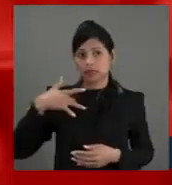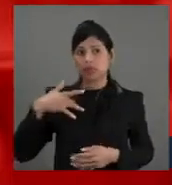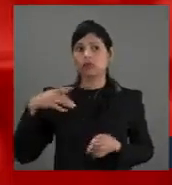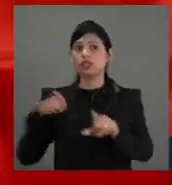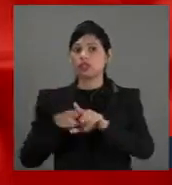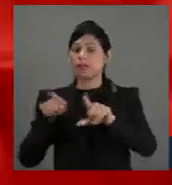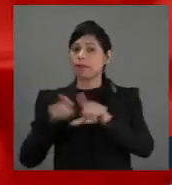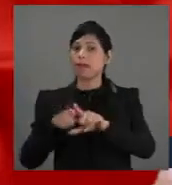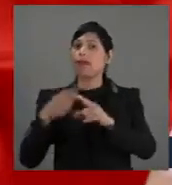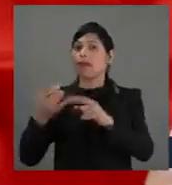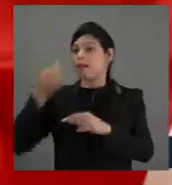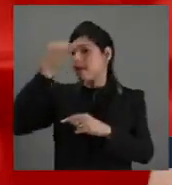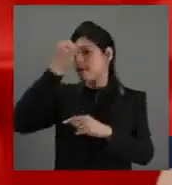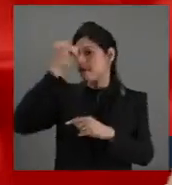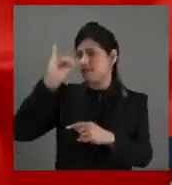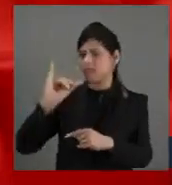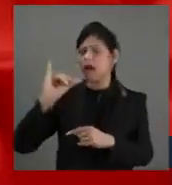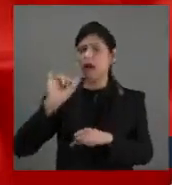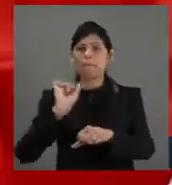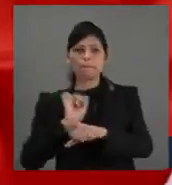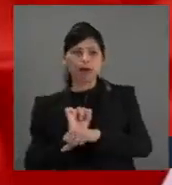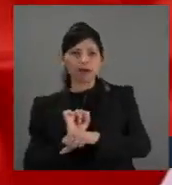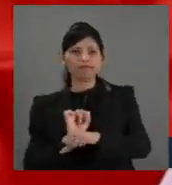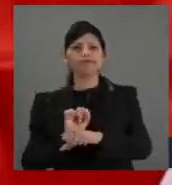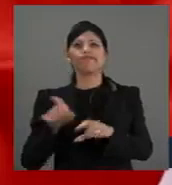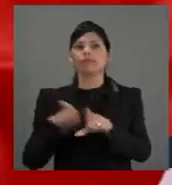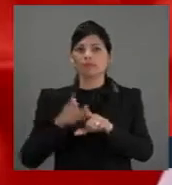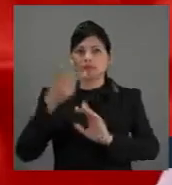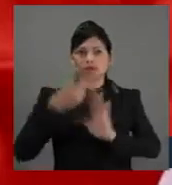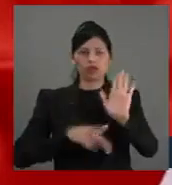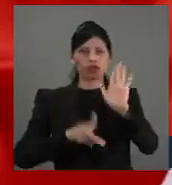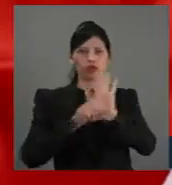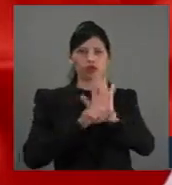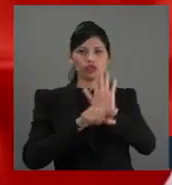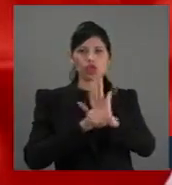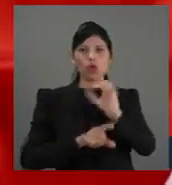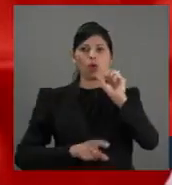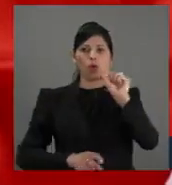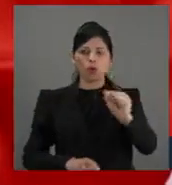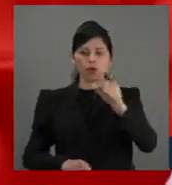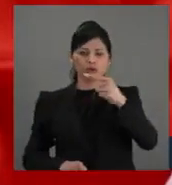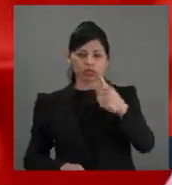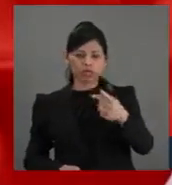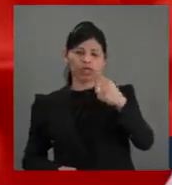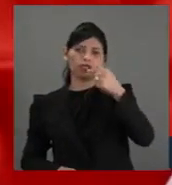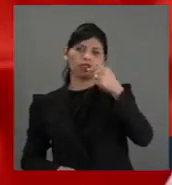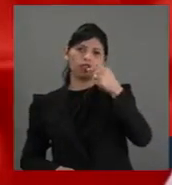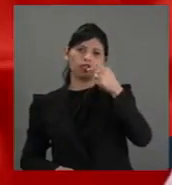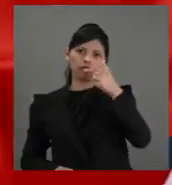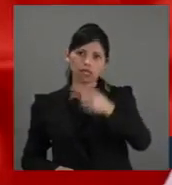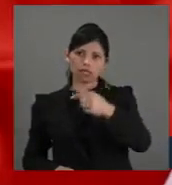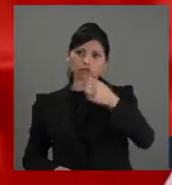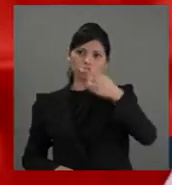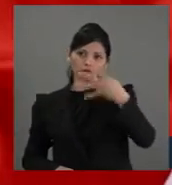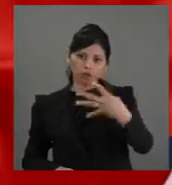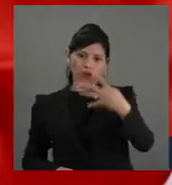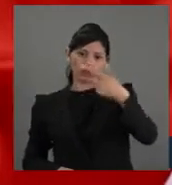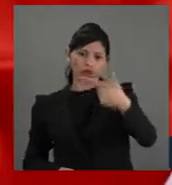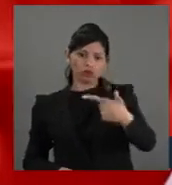Esse projeto propõe a alteração da Lei 8742, de 93, que trata da